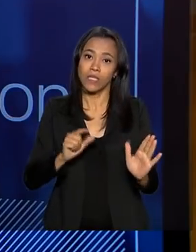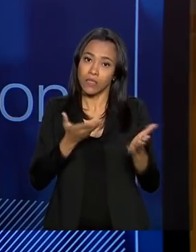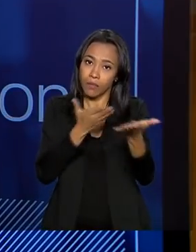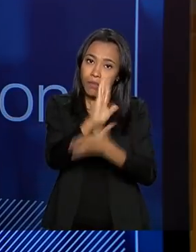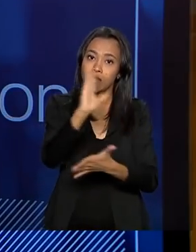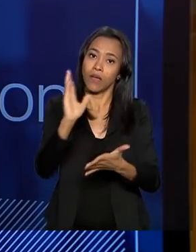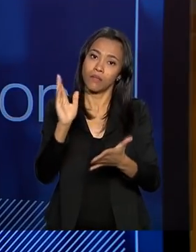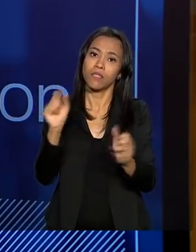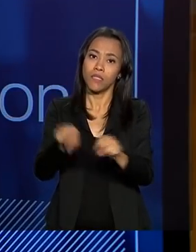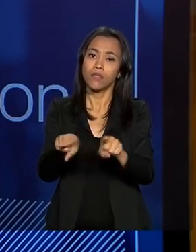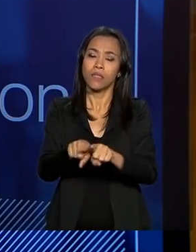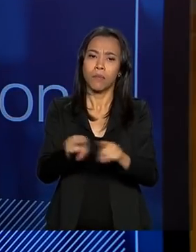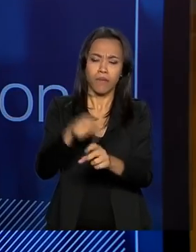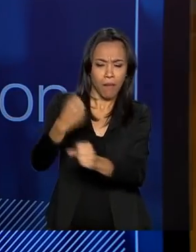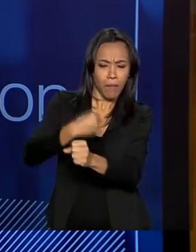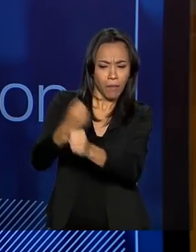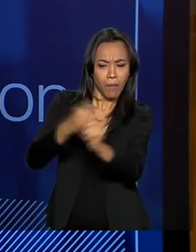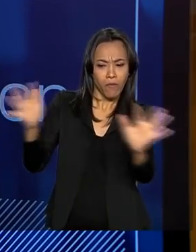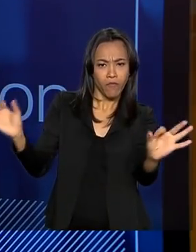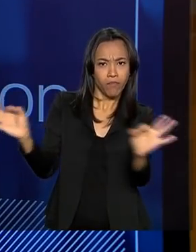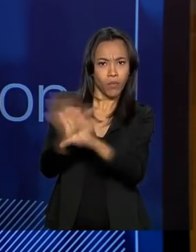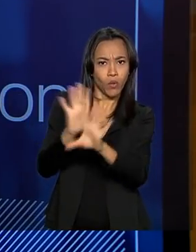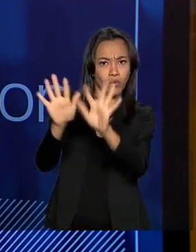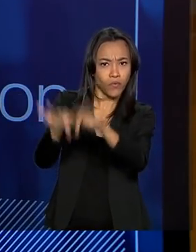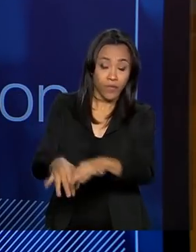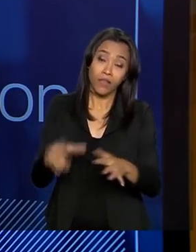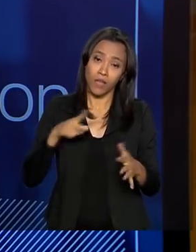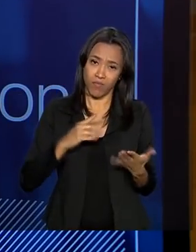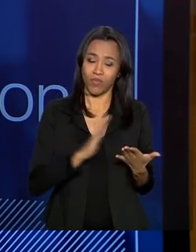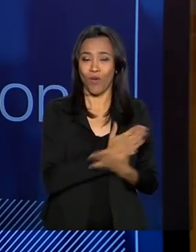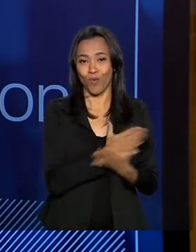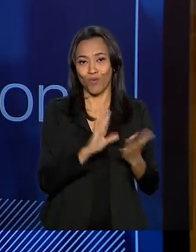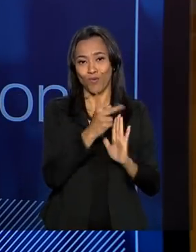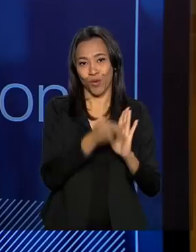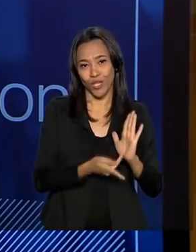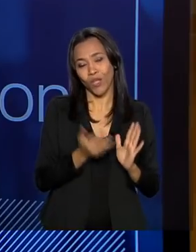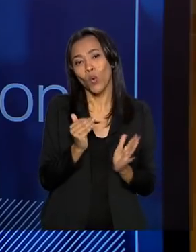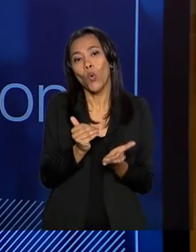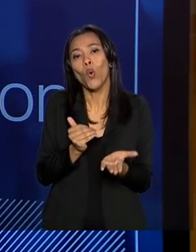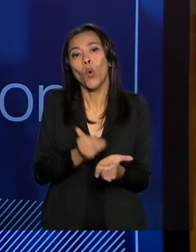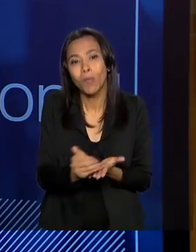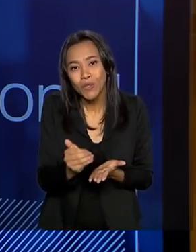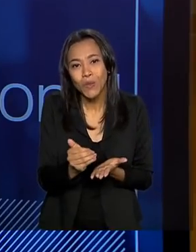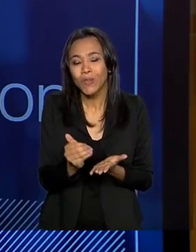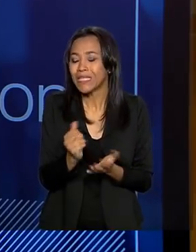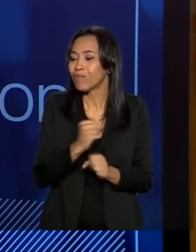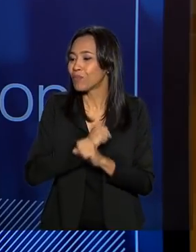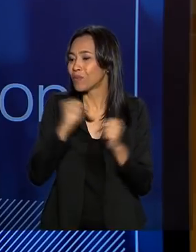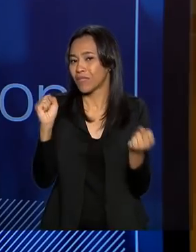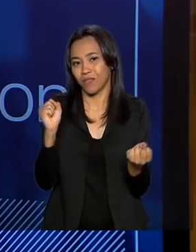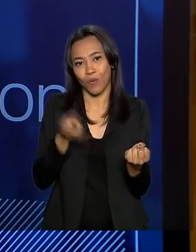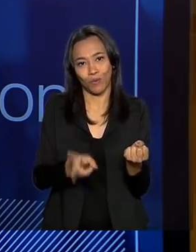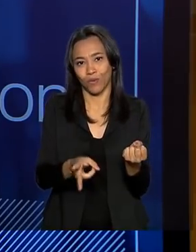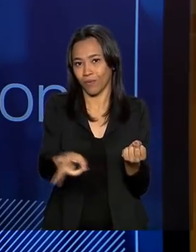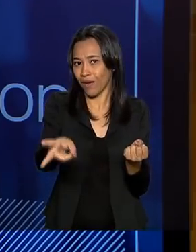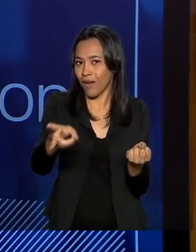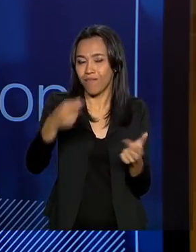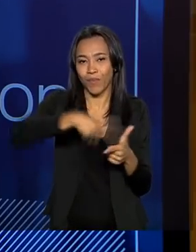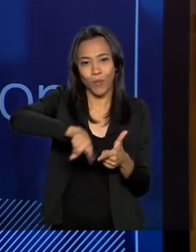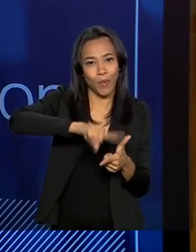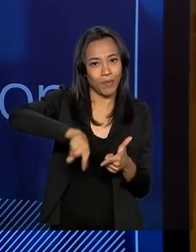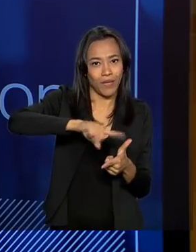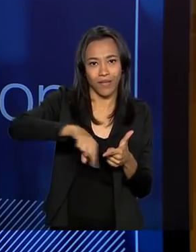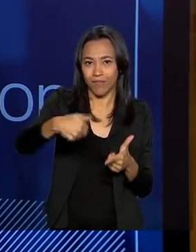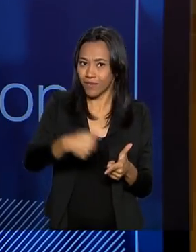e concluídos. Temos, infelizmente, alguns projetos que foram iniciados, não têm viabilidade técnica, com algumas dificuldades